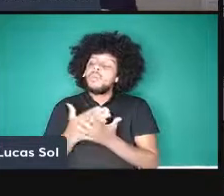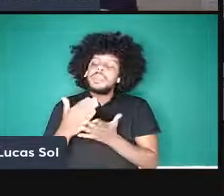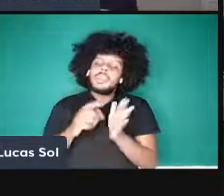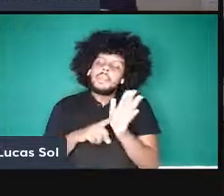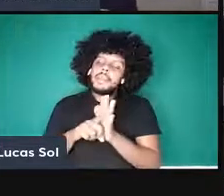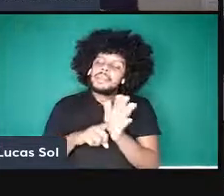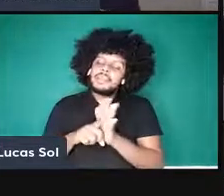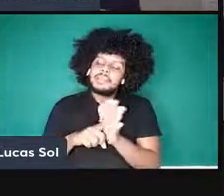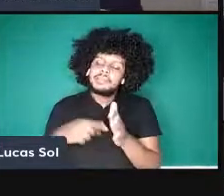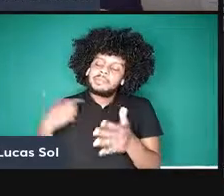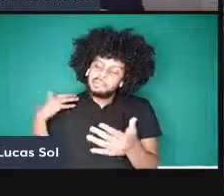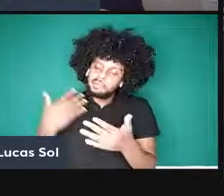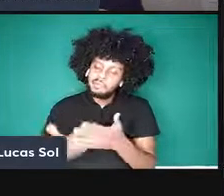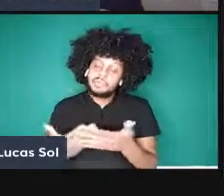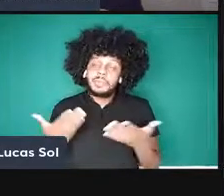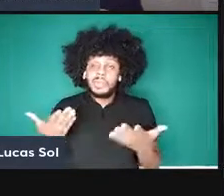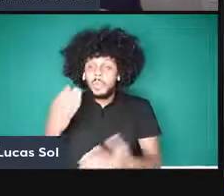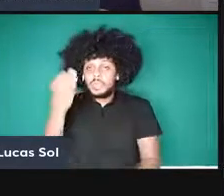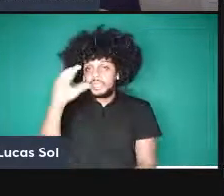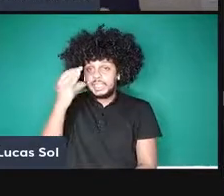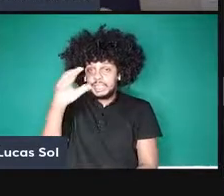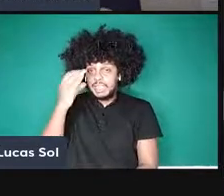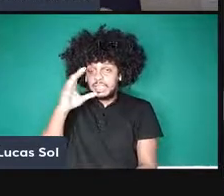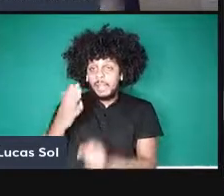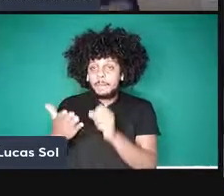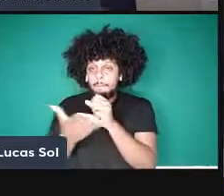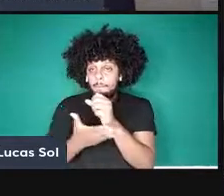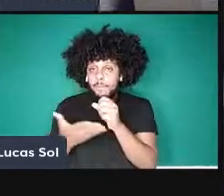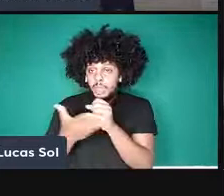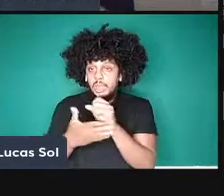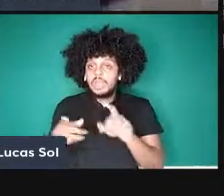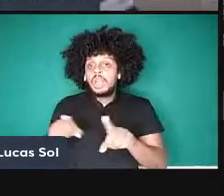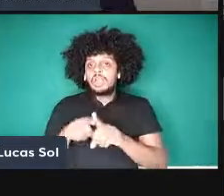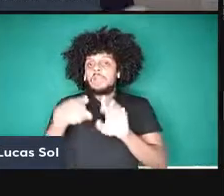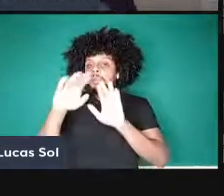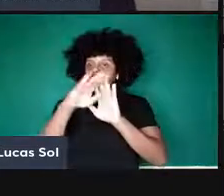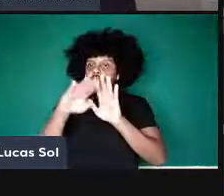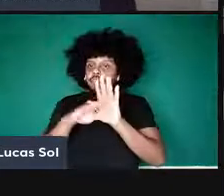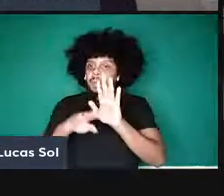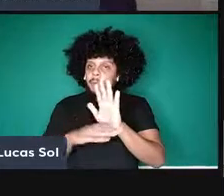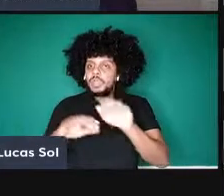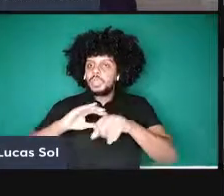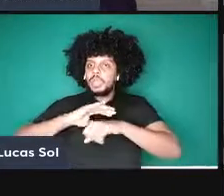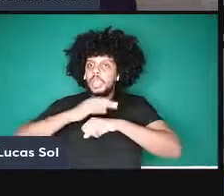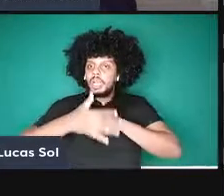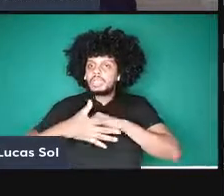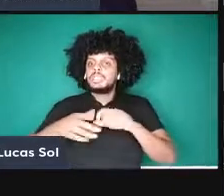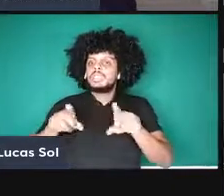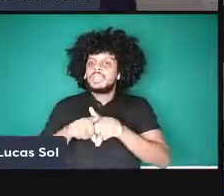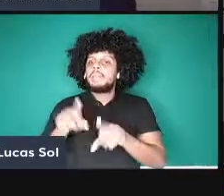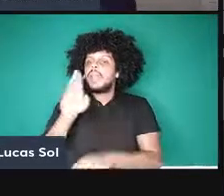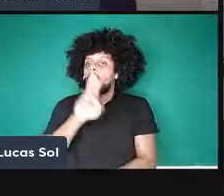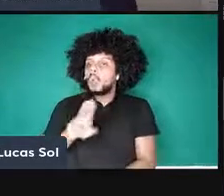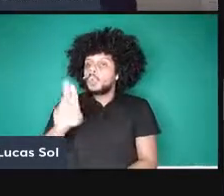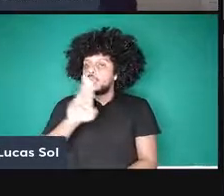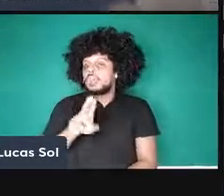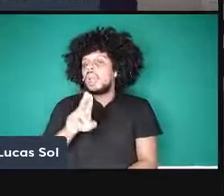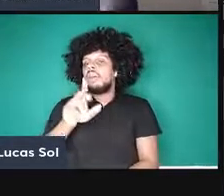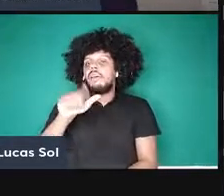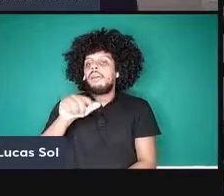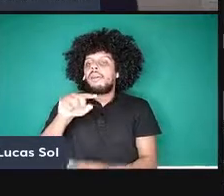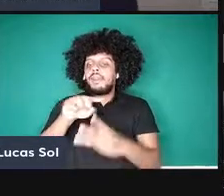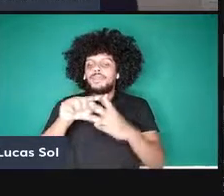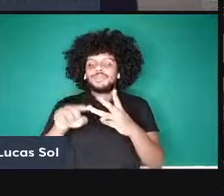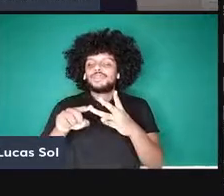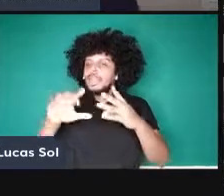ciência básica fundamentos da quântica e aplicações elas caminham de mãos dadas então o tempo